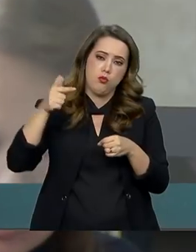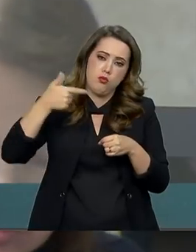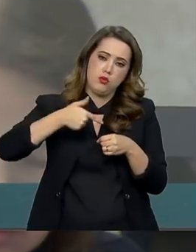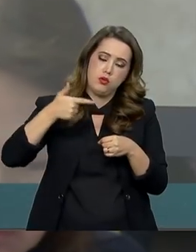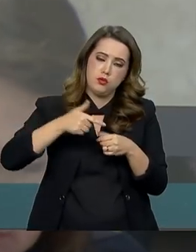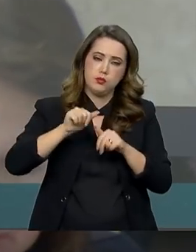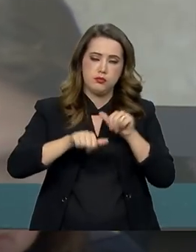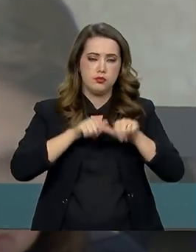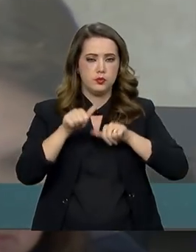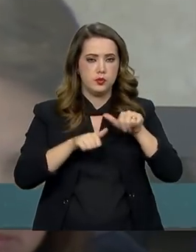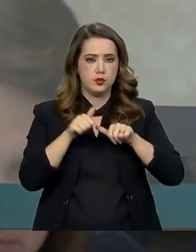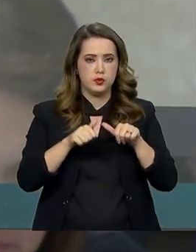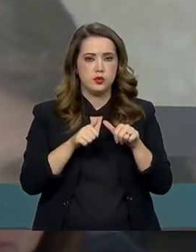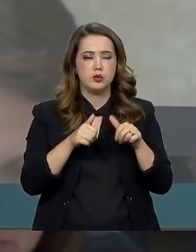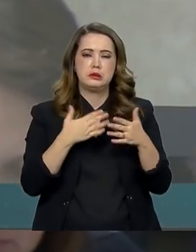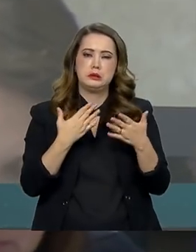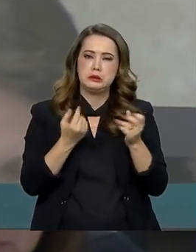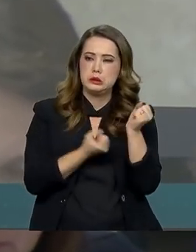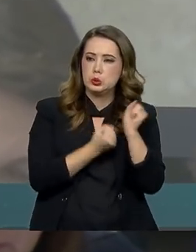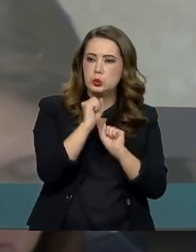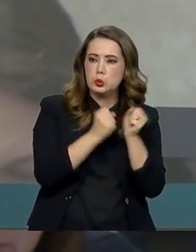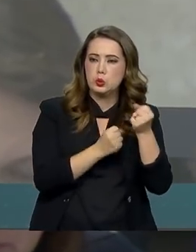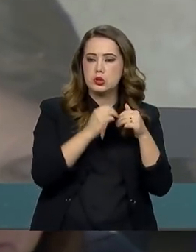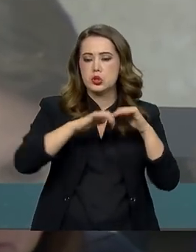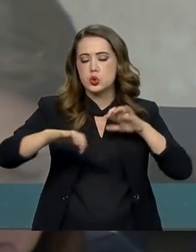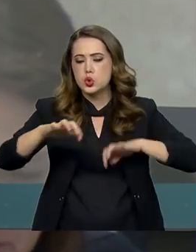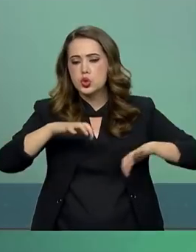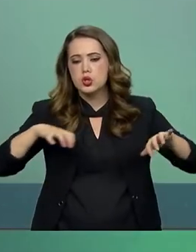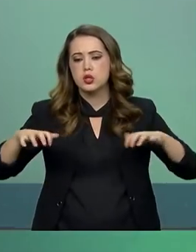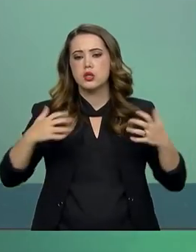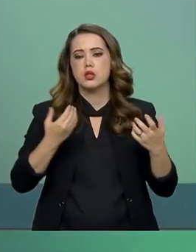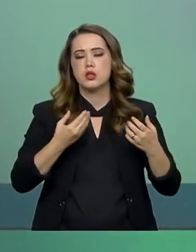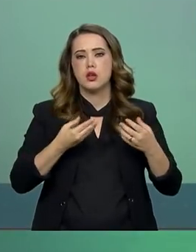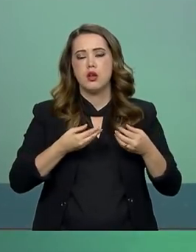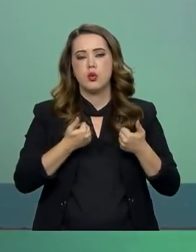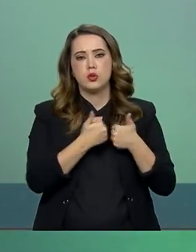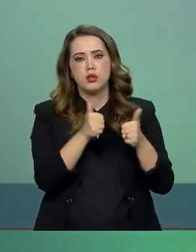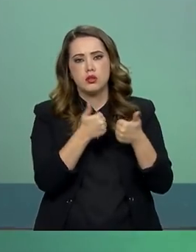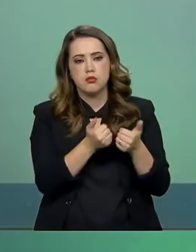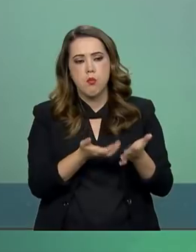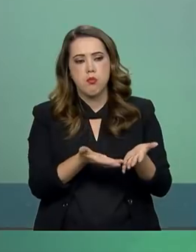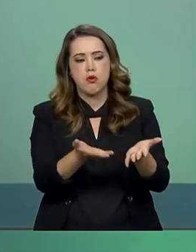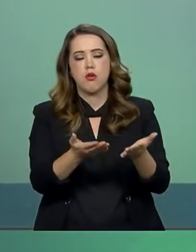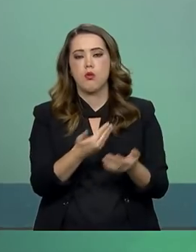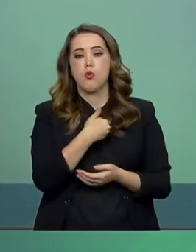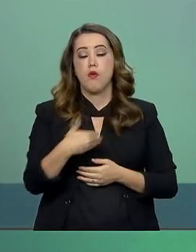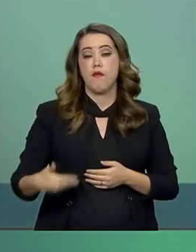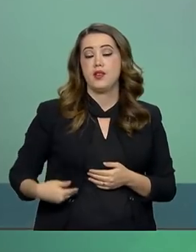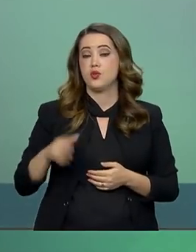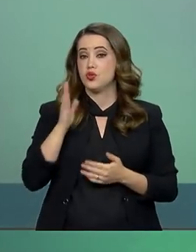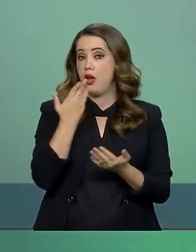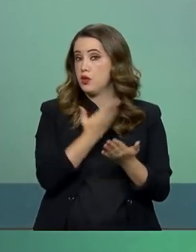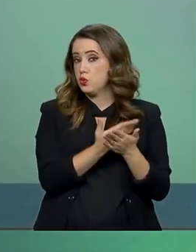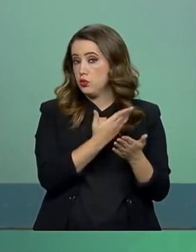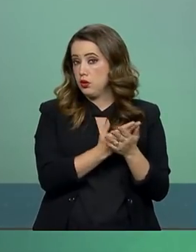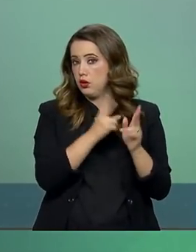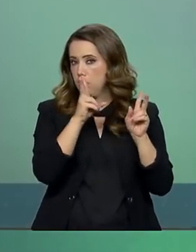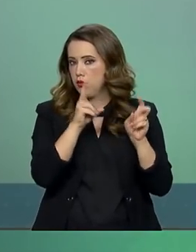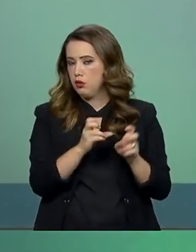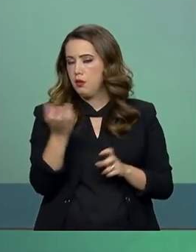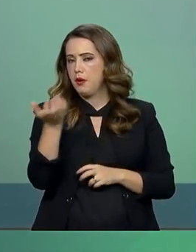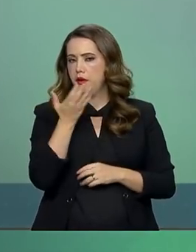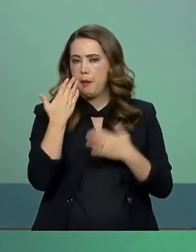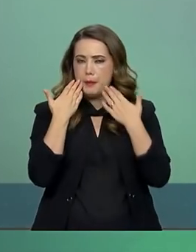alterando a cadeia de produção, tirando as distribuidoras. Eu queria saber se o governo já está estudando sobre o assunto, se